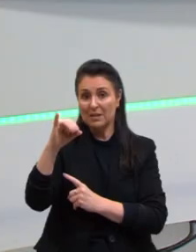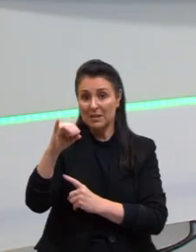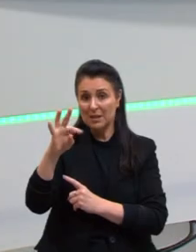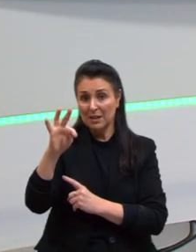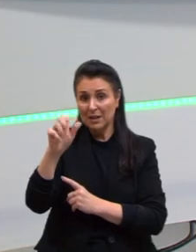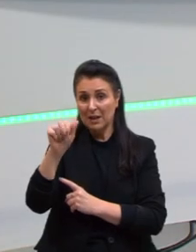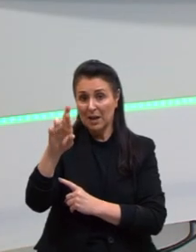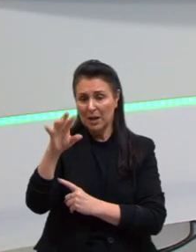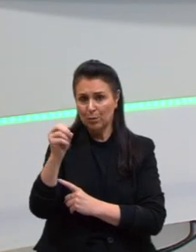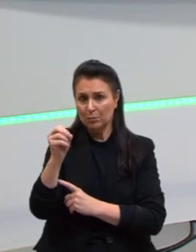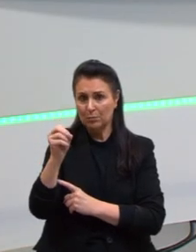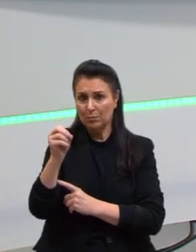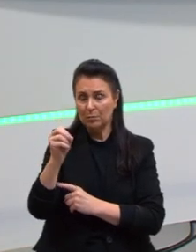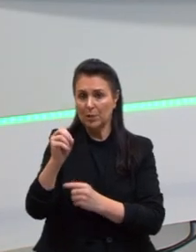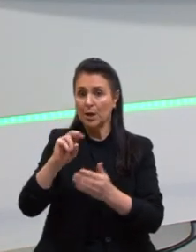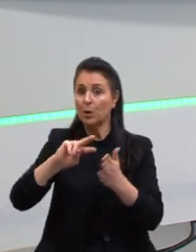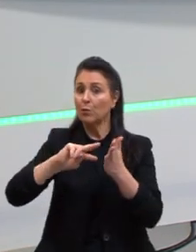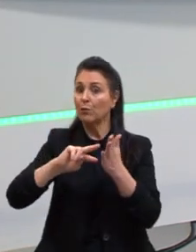substituir por insuficiente.